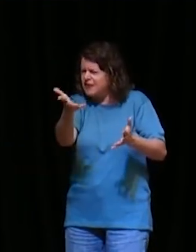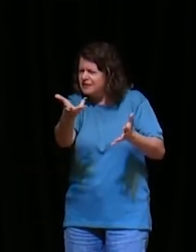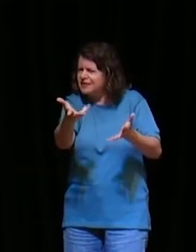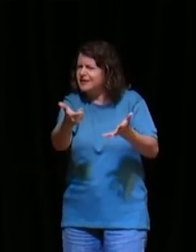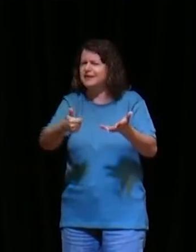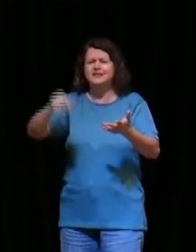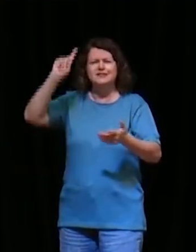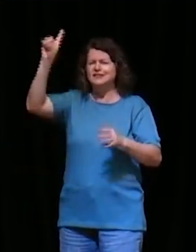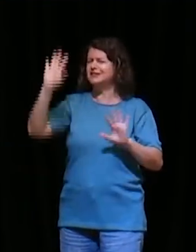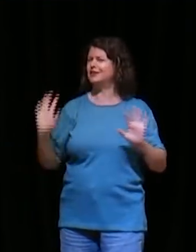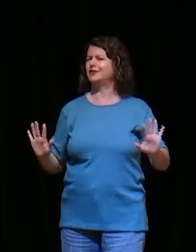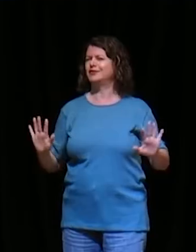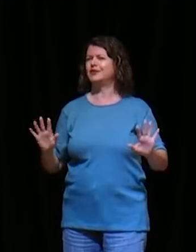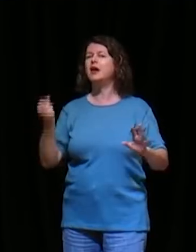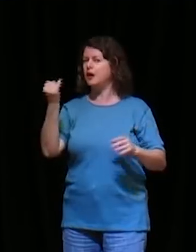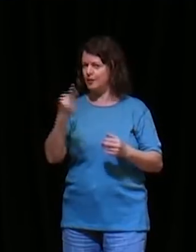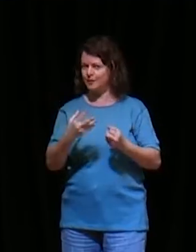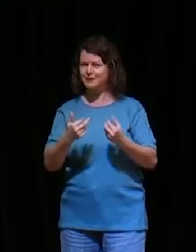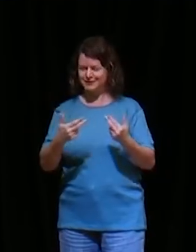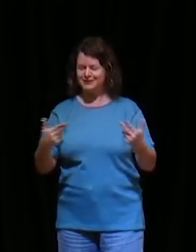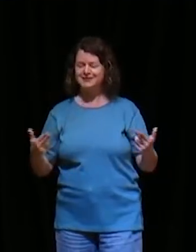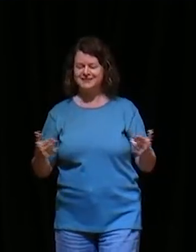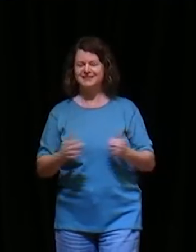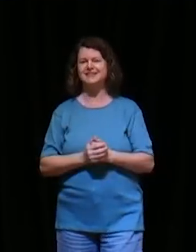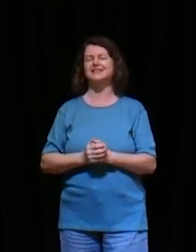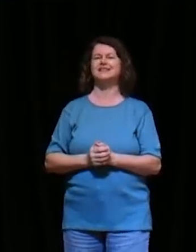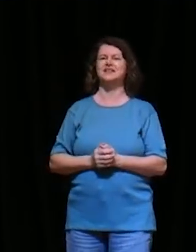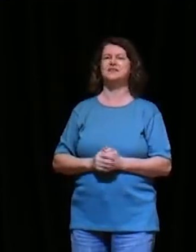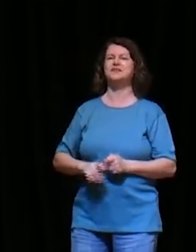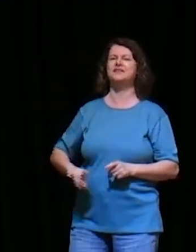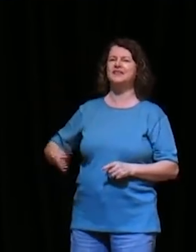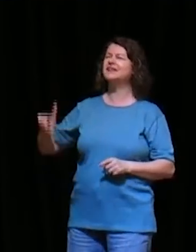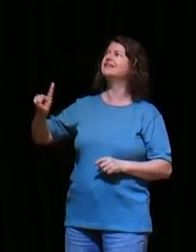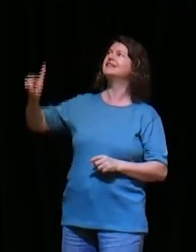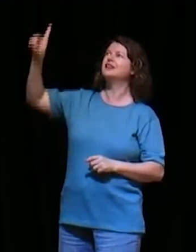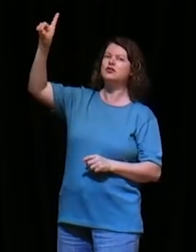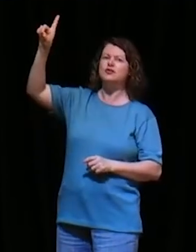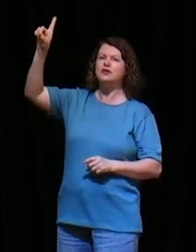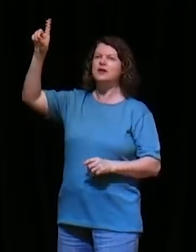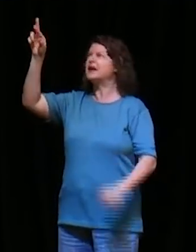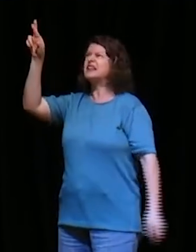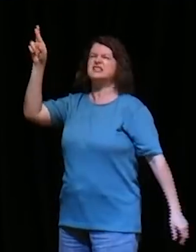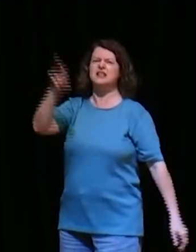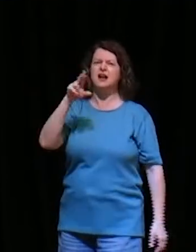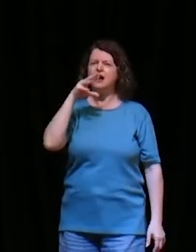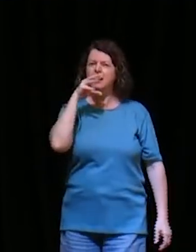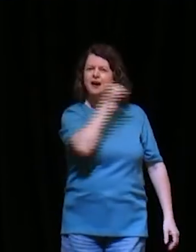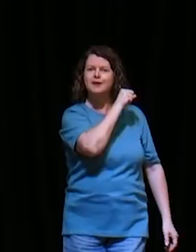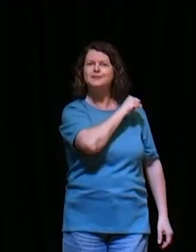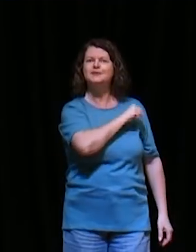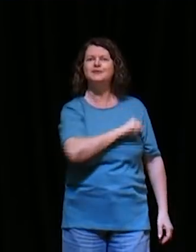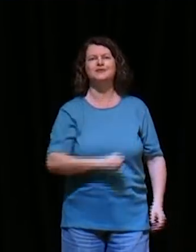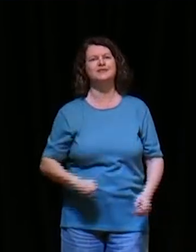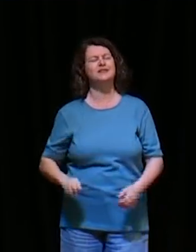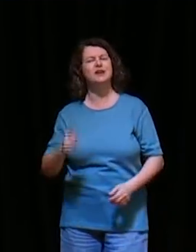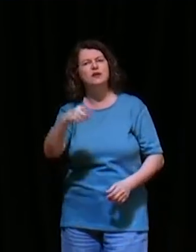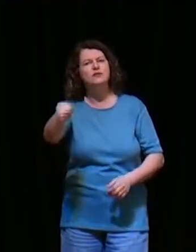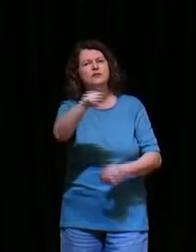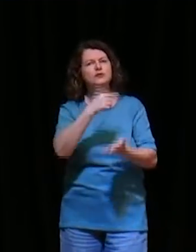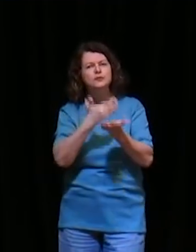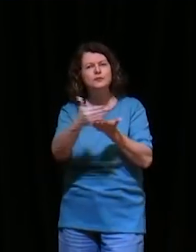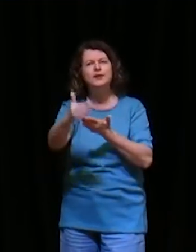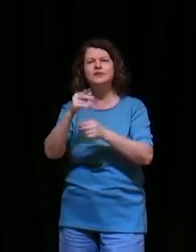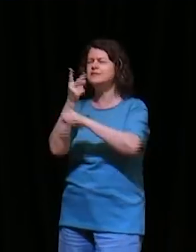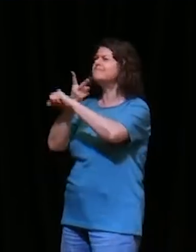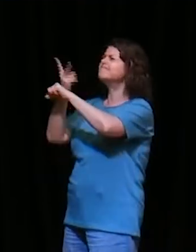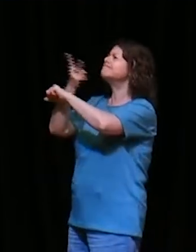ora, Deus ele responde, de uma maneira assim, muito, muito rápida, quando você começa, a buscar a Deus, quando você entende,